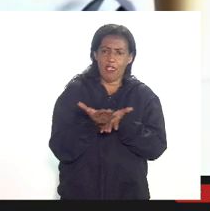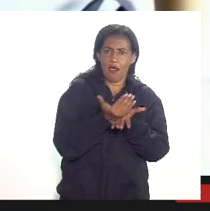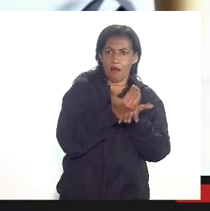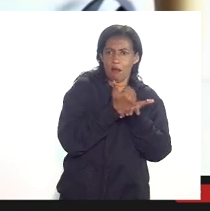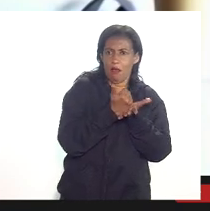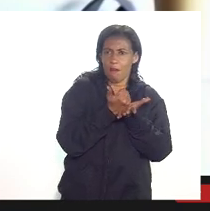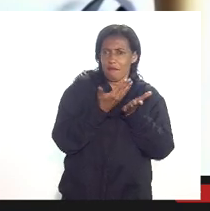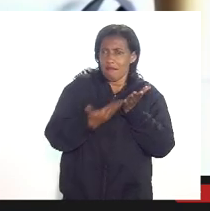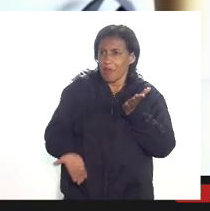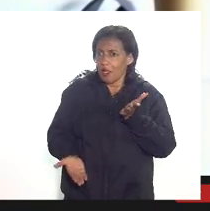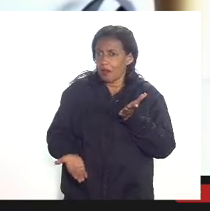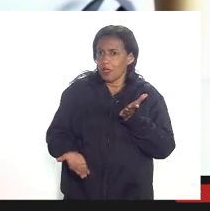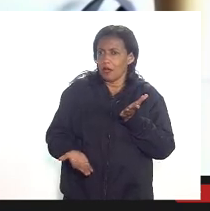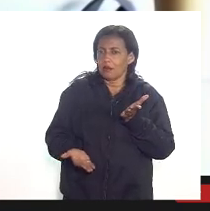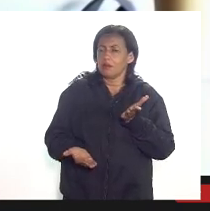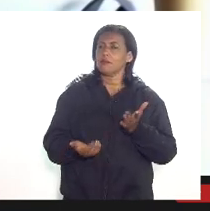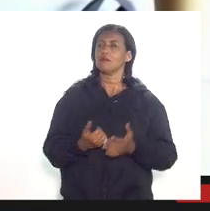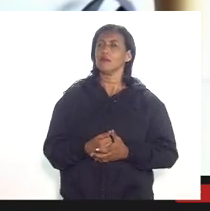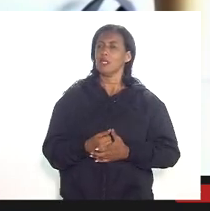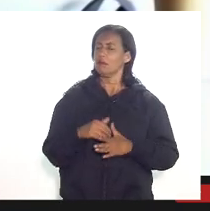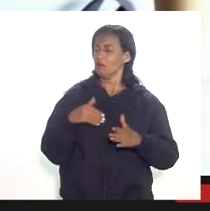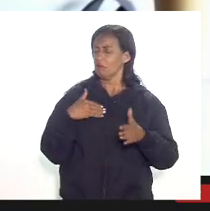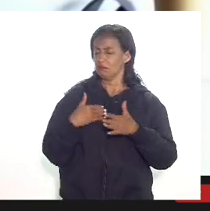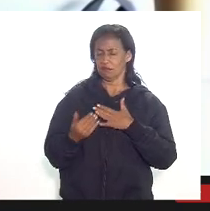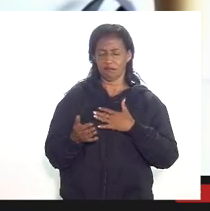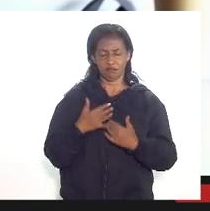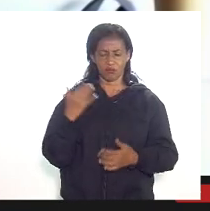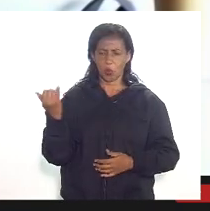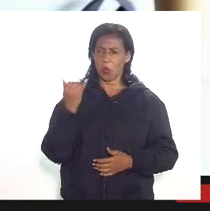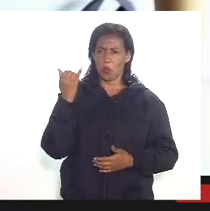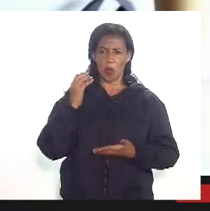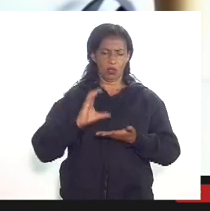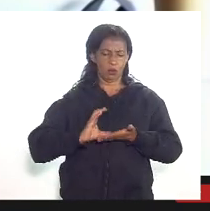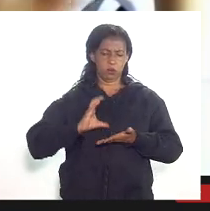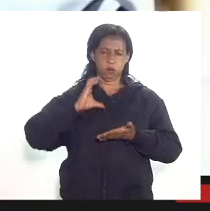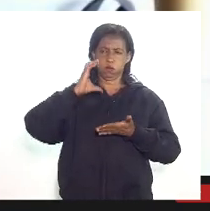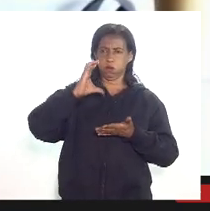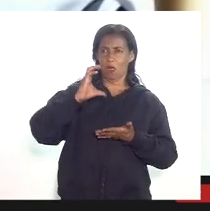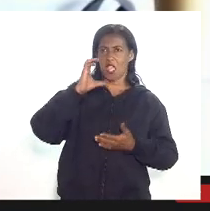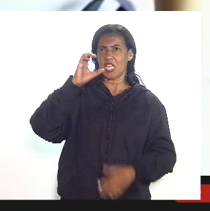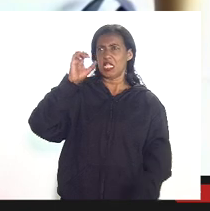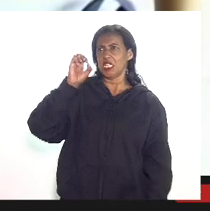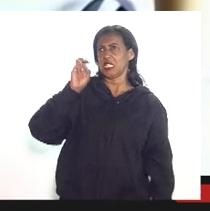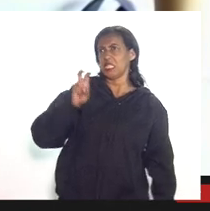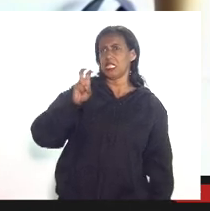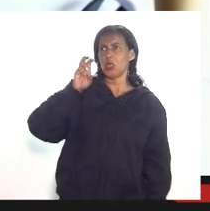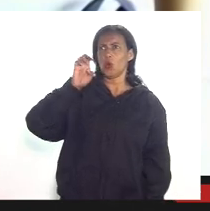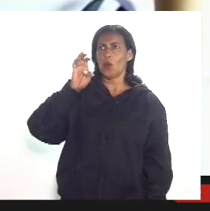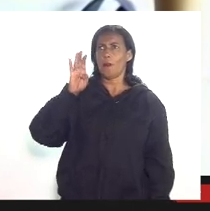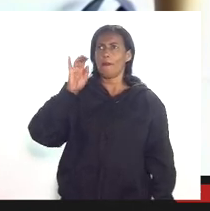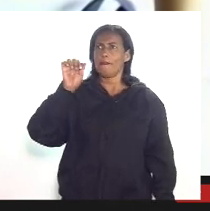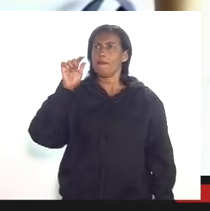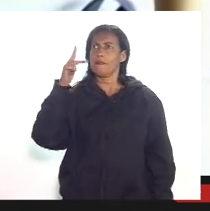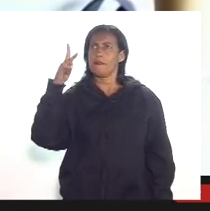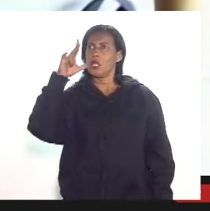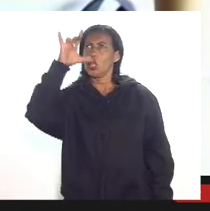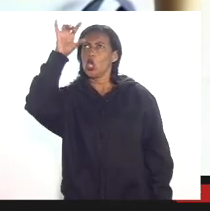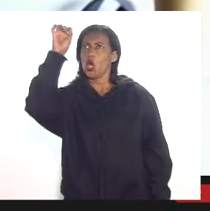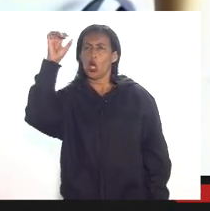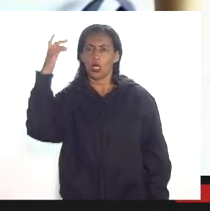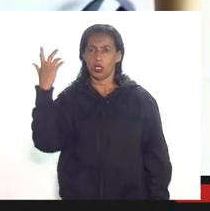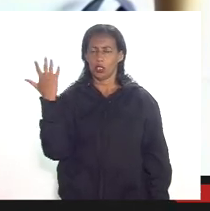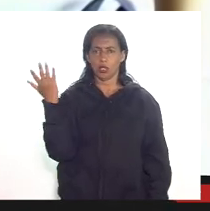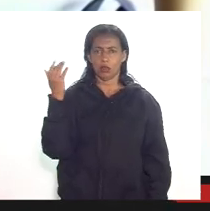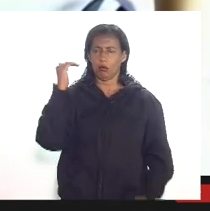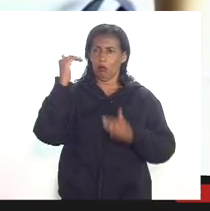e aí não importa o montante se é 5 milhões ou 5 bilhões